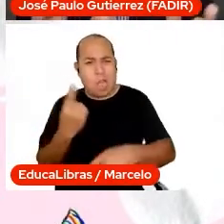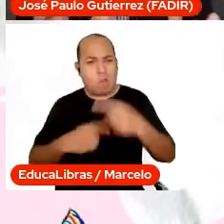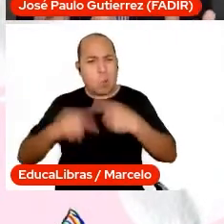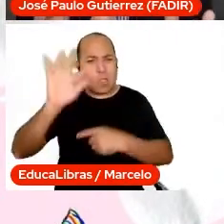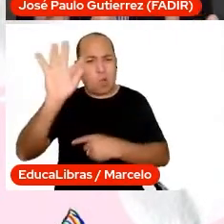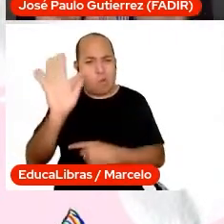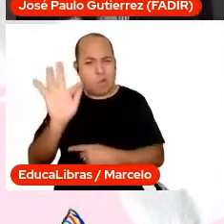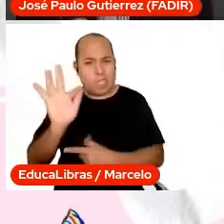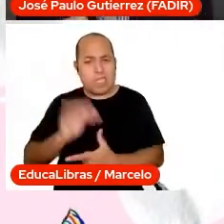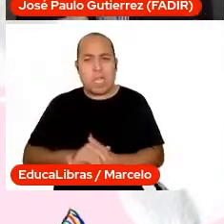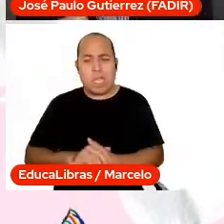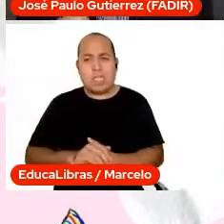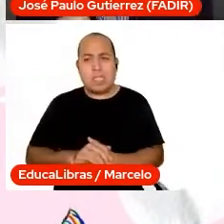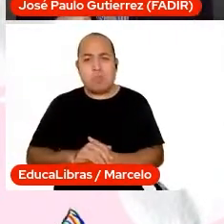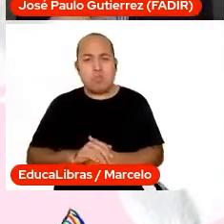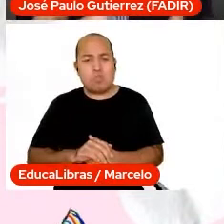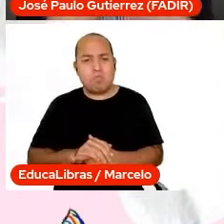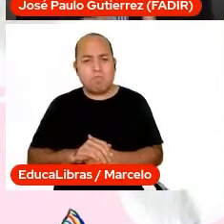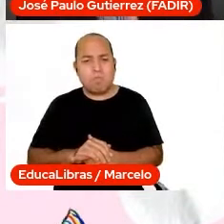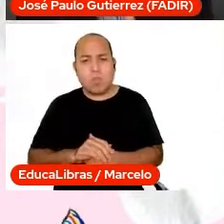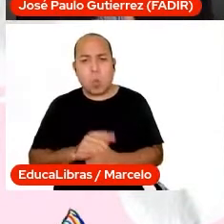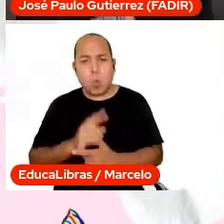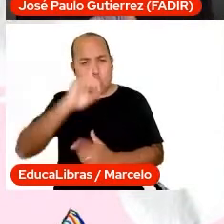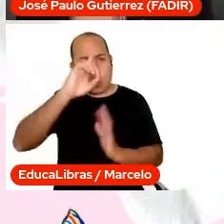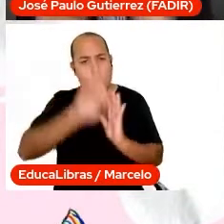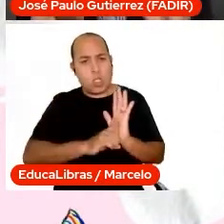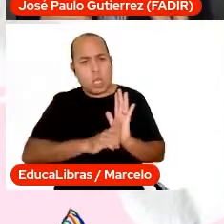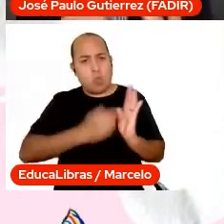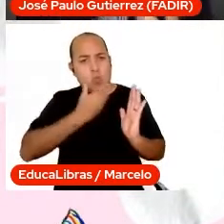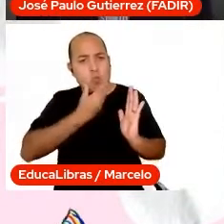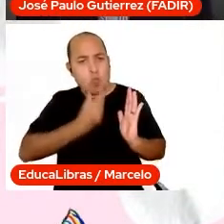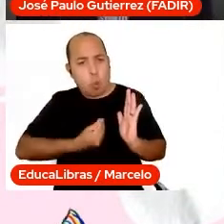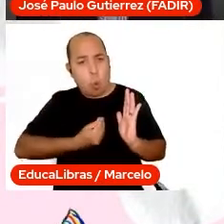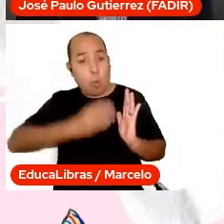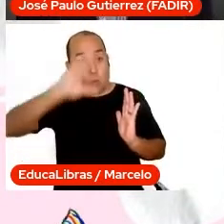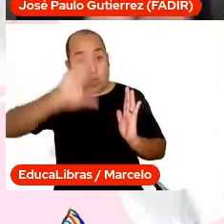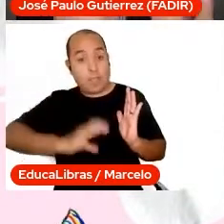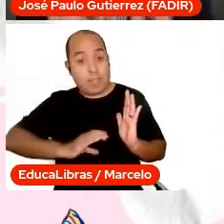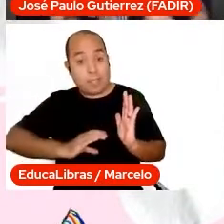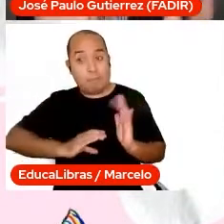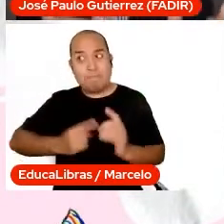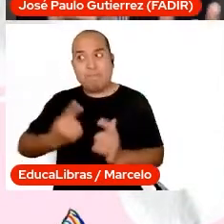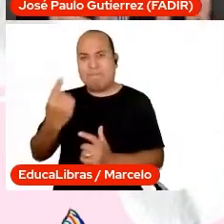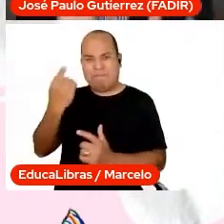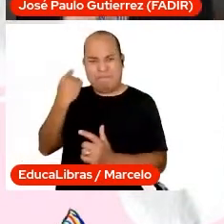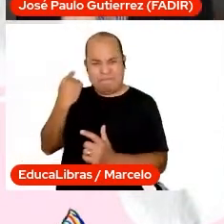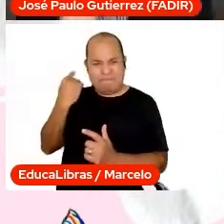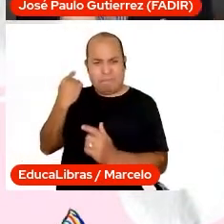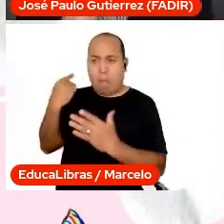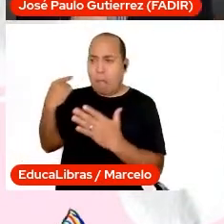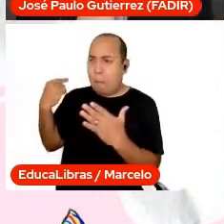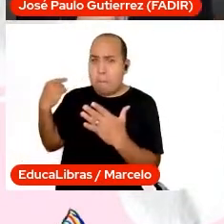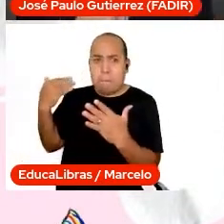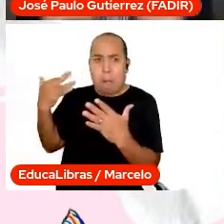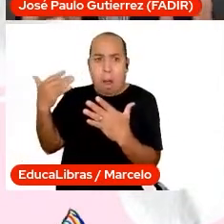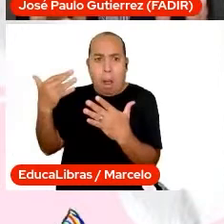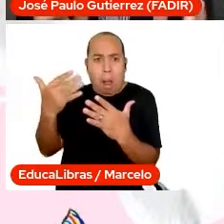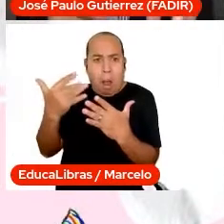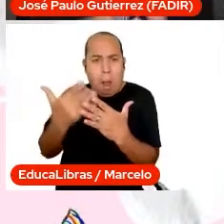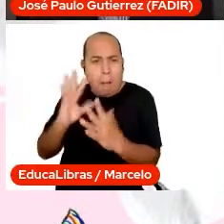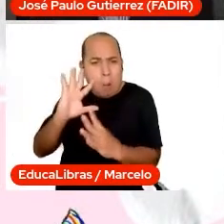os direitos do homem e do cidadão. Só que de lá para cá muita coisa aconteceu. Fomos duas grandes guerras, tivemos